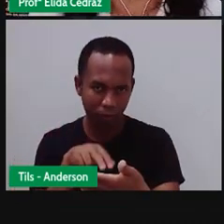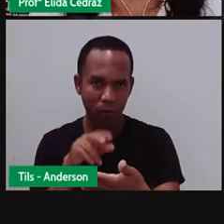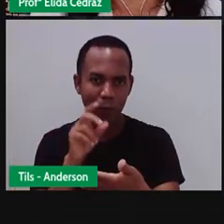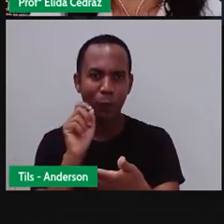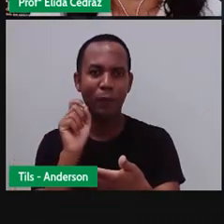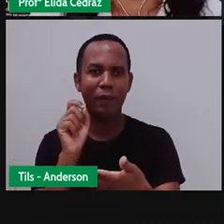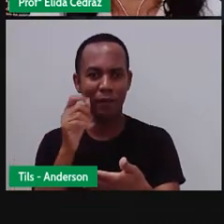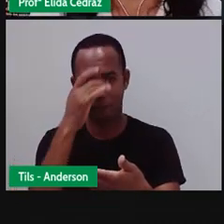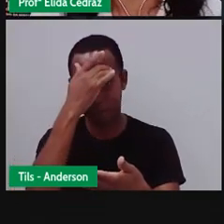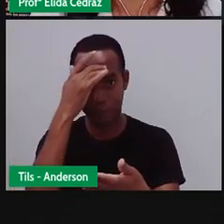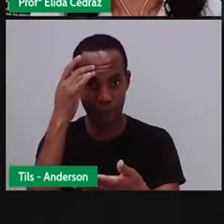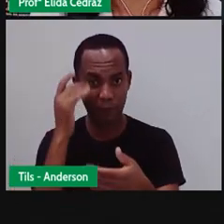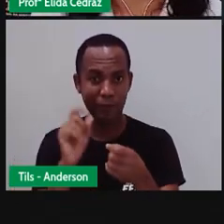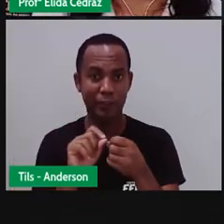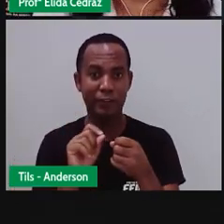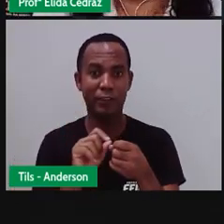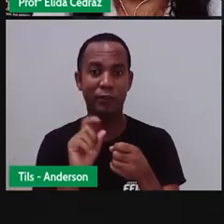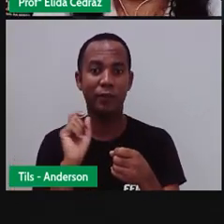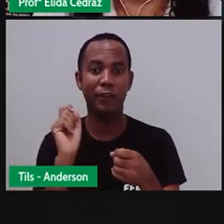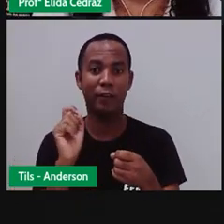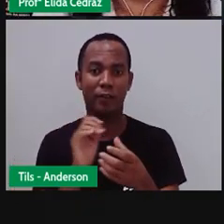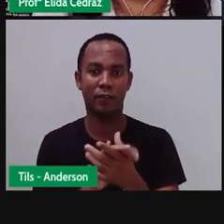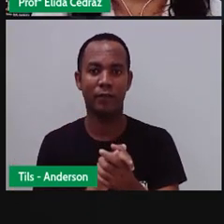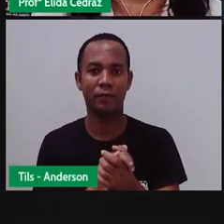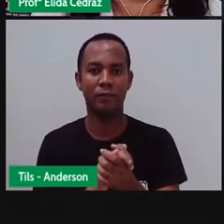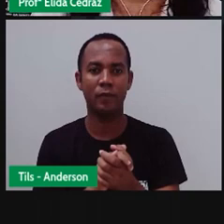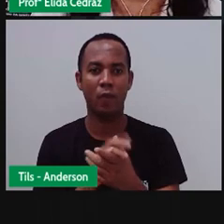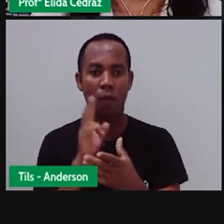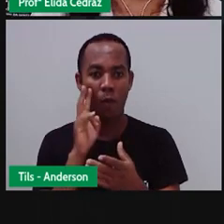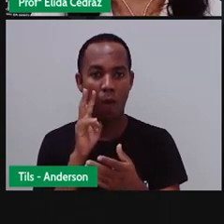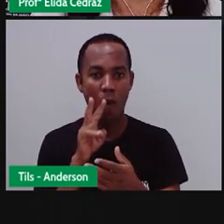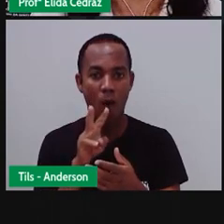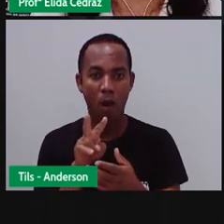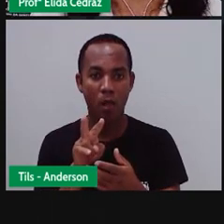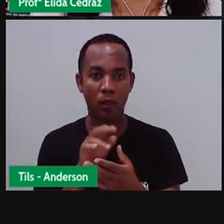acha que elas estão fazendo. Olha só!